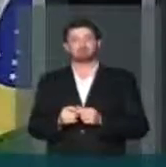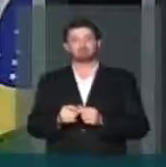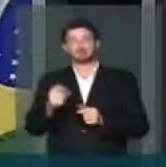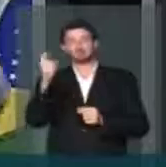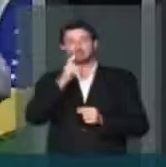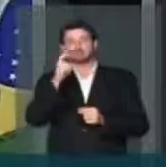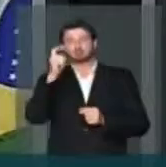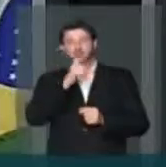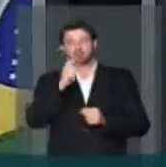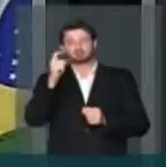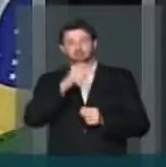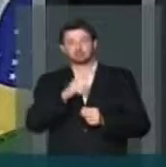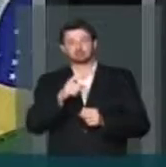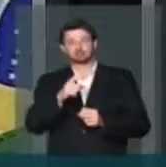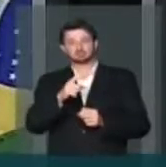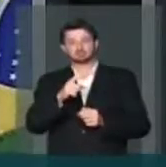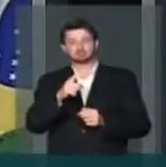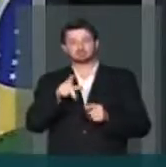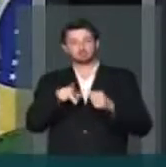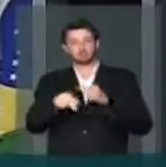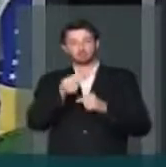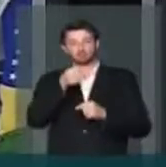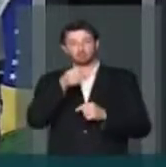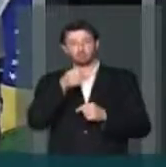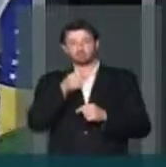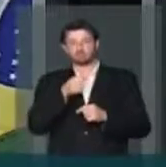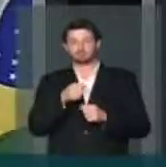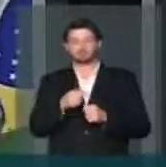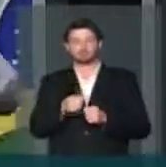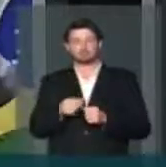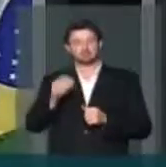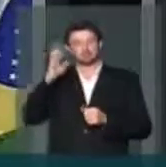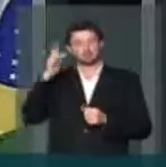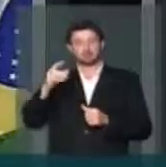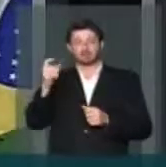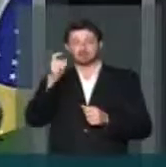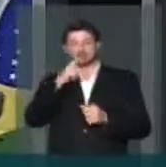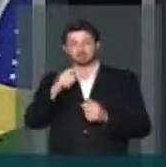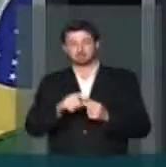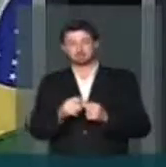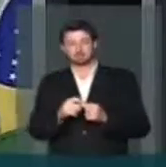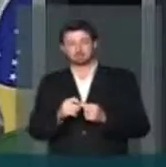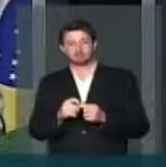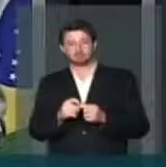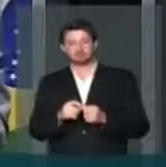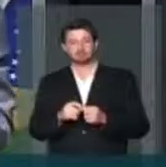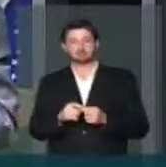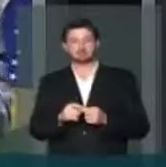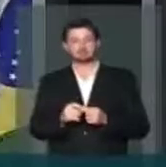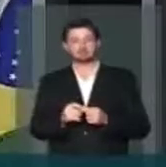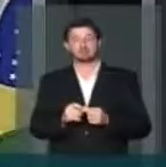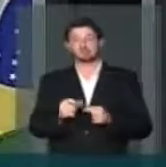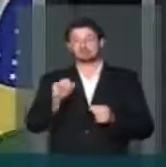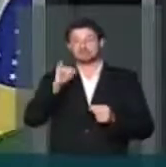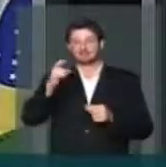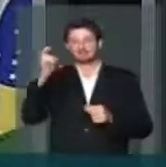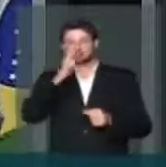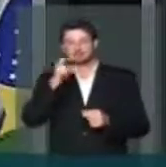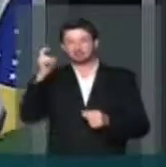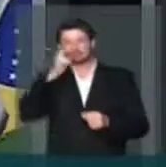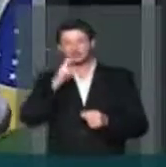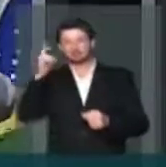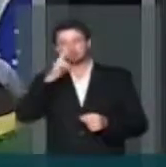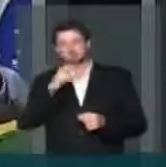mentira reiterada, que a mentira